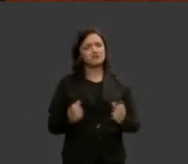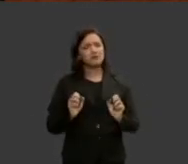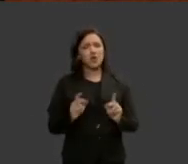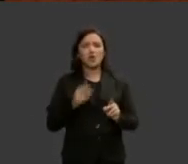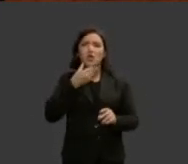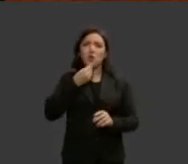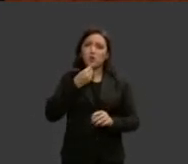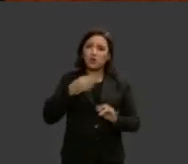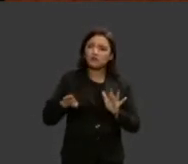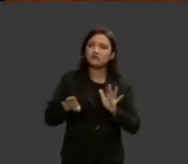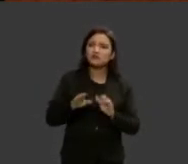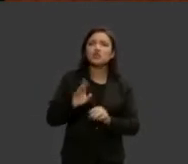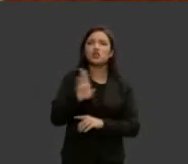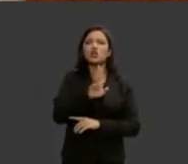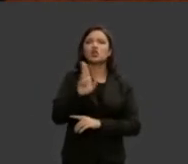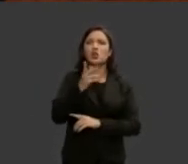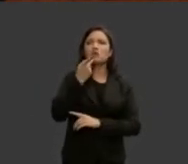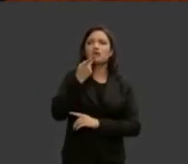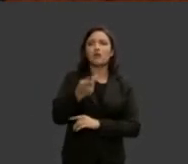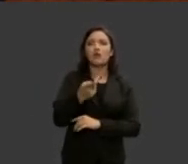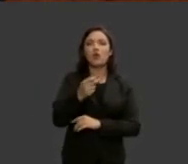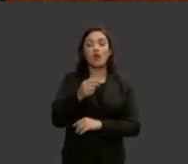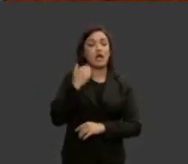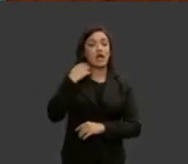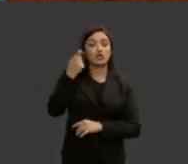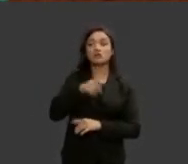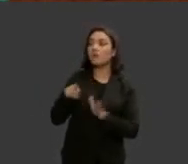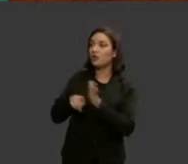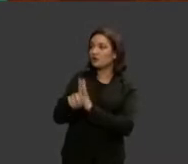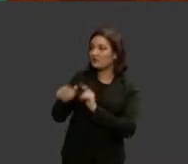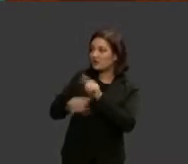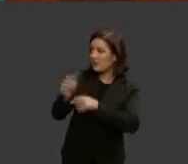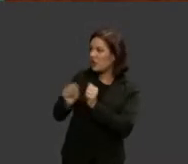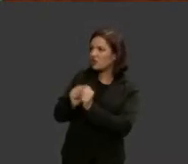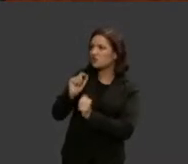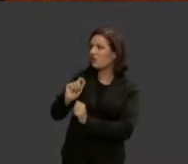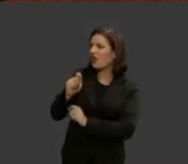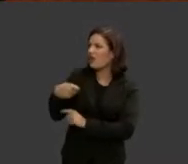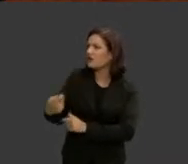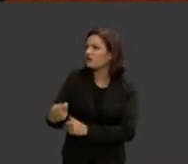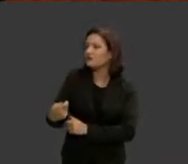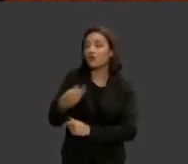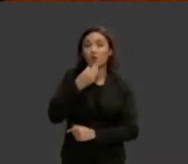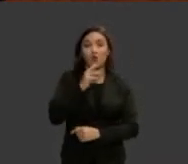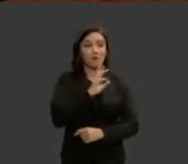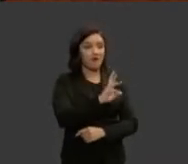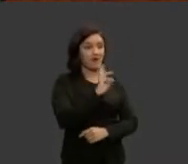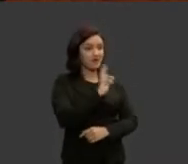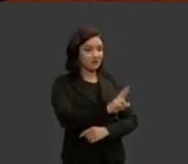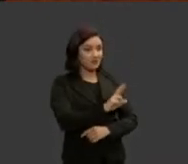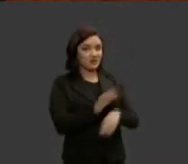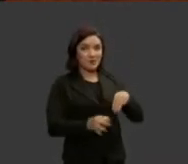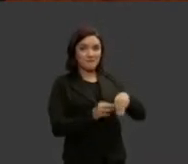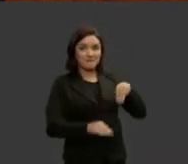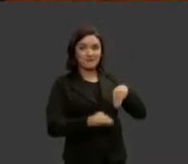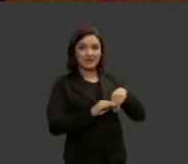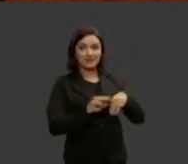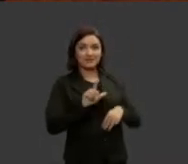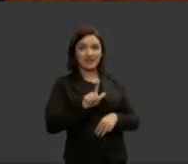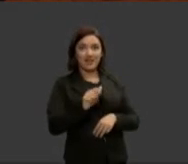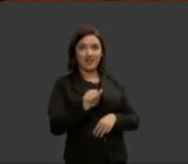a juíza perguntou com quem ele trabalhava no STJ e quando ele disse que era com a ministra Laurita Vaz